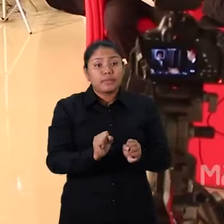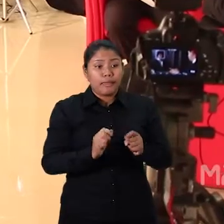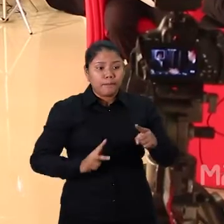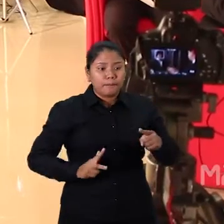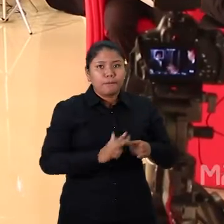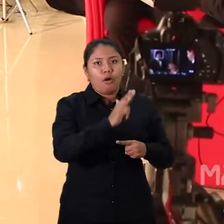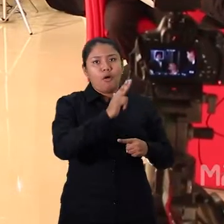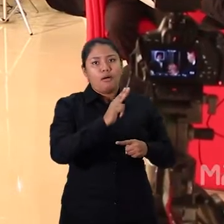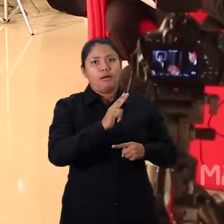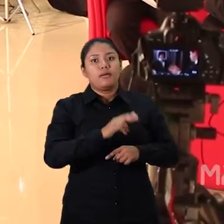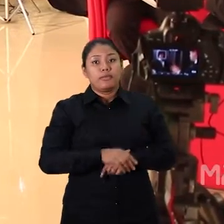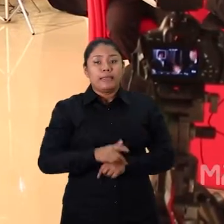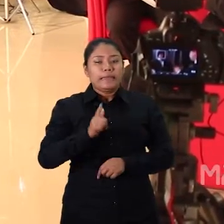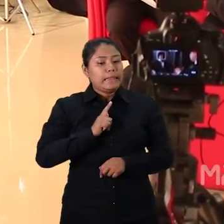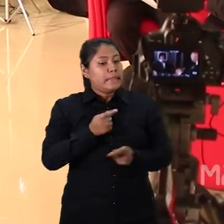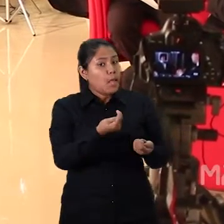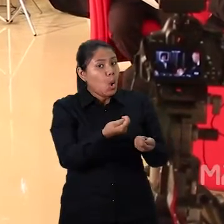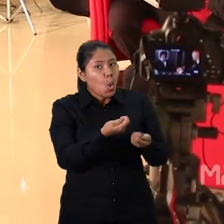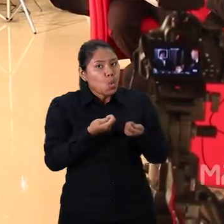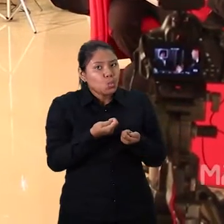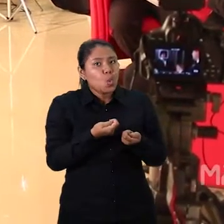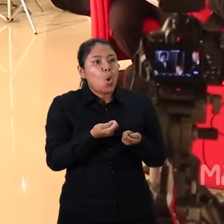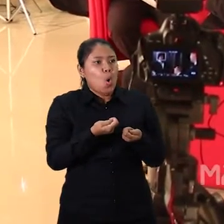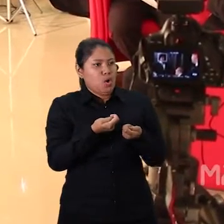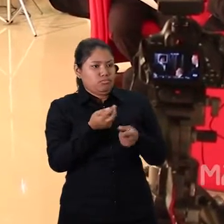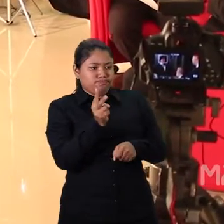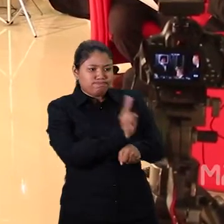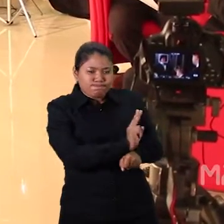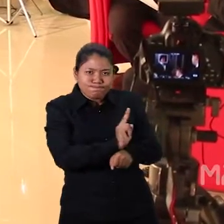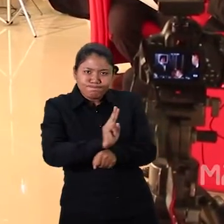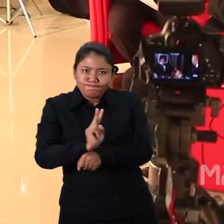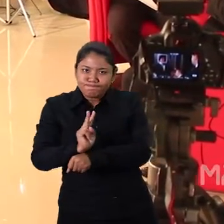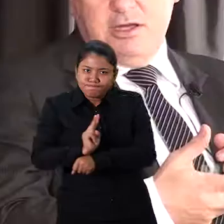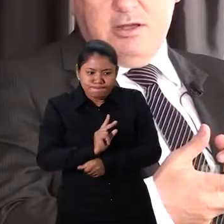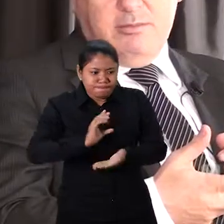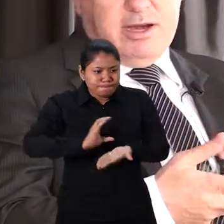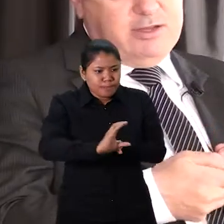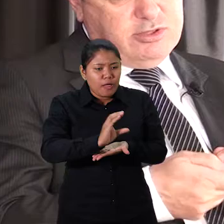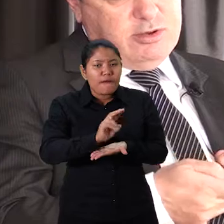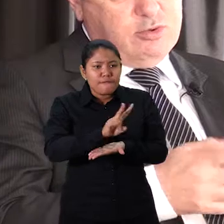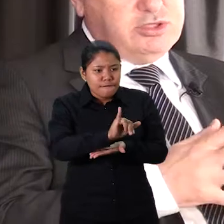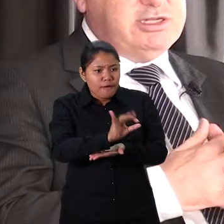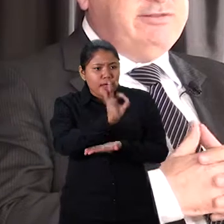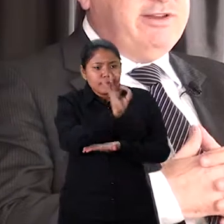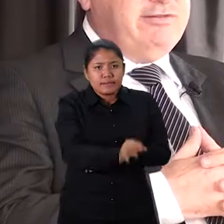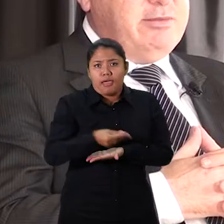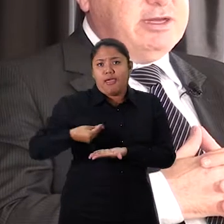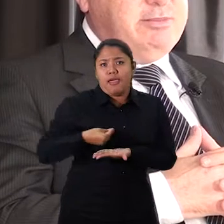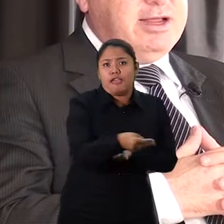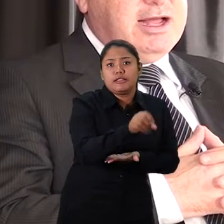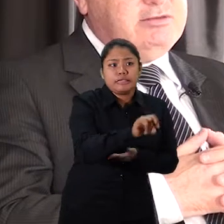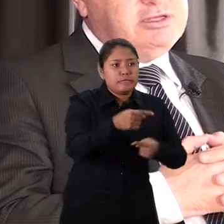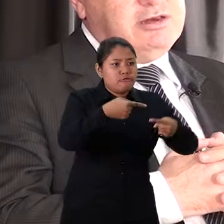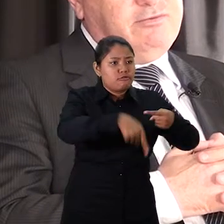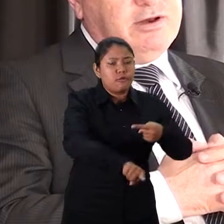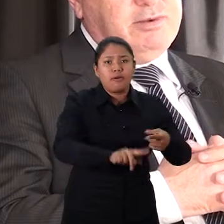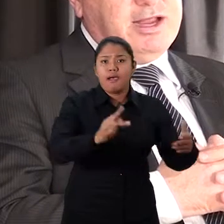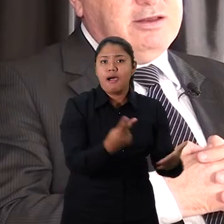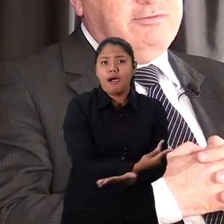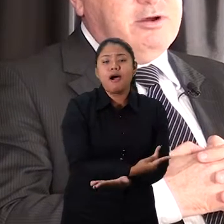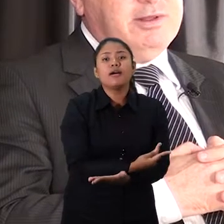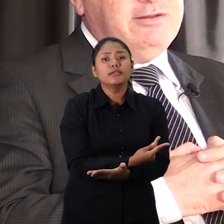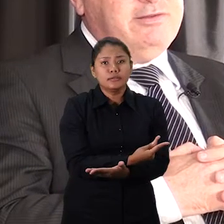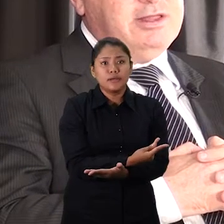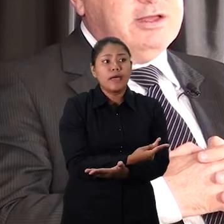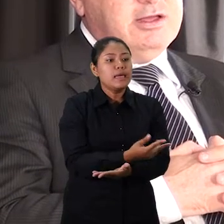demais parcelas, então é feito todo um controle de forma muito cuidadosa para que o recurso seja efetivamente aplicado, e se ele não for